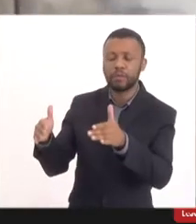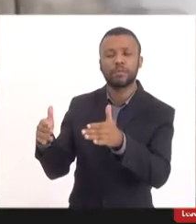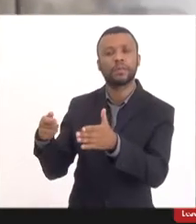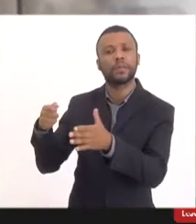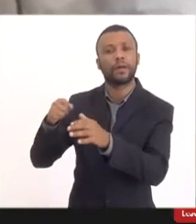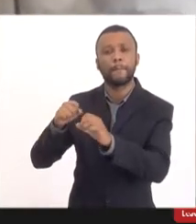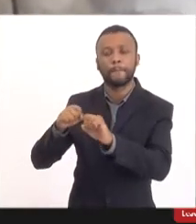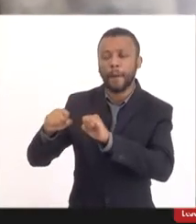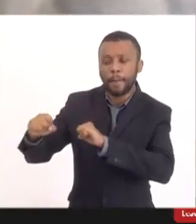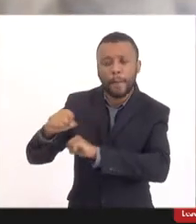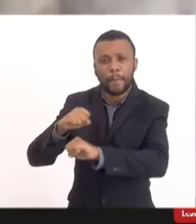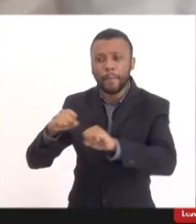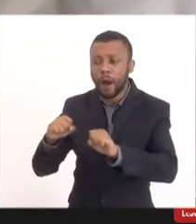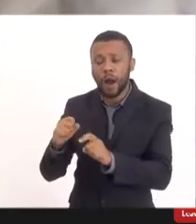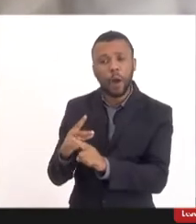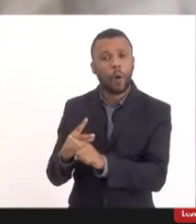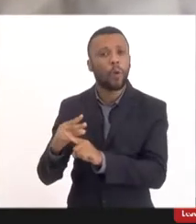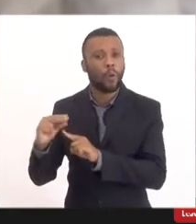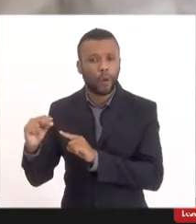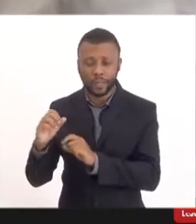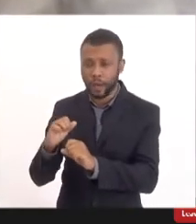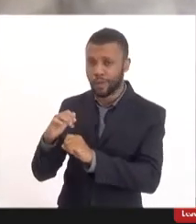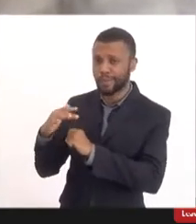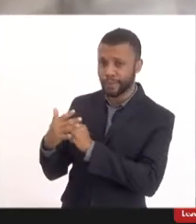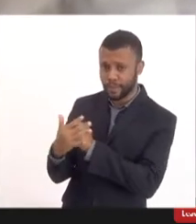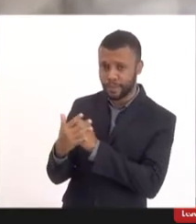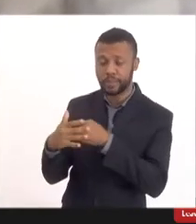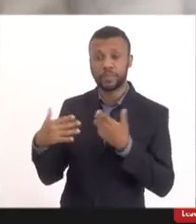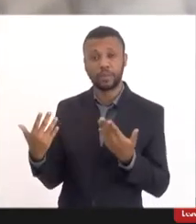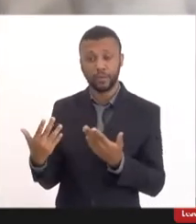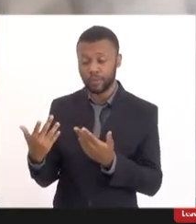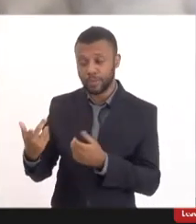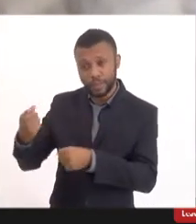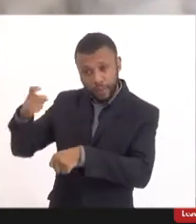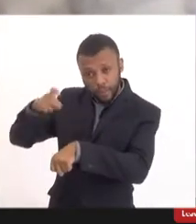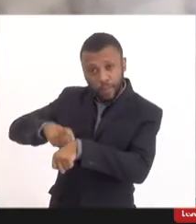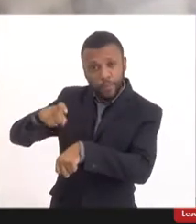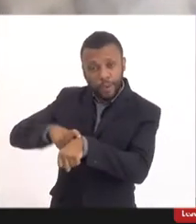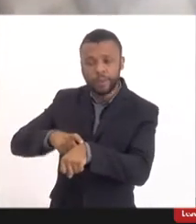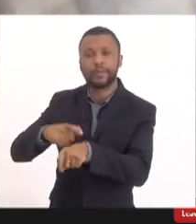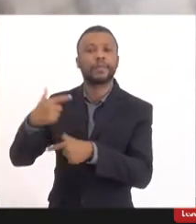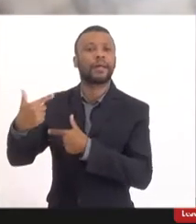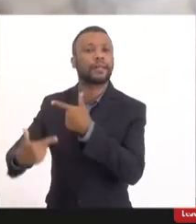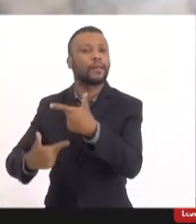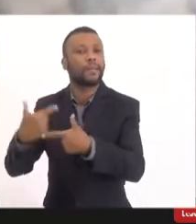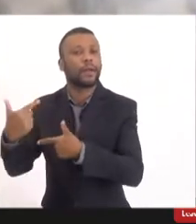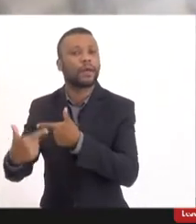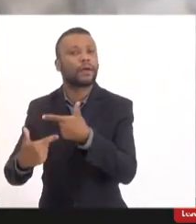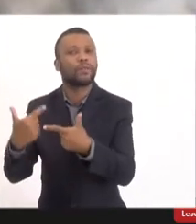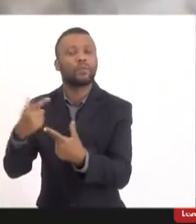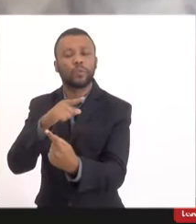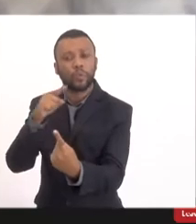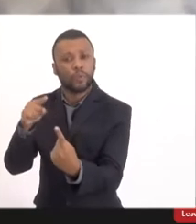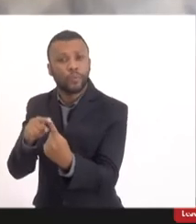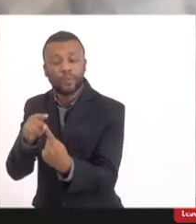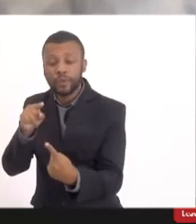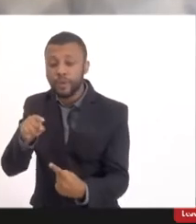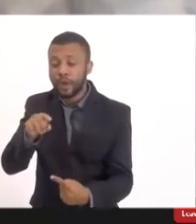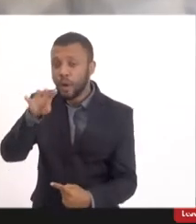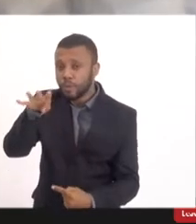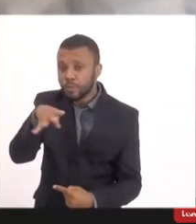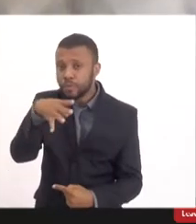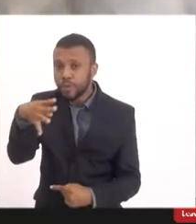outra linha. O PNI, nesse momento, ele está mantendo praticamente a sua atuação com os esquemas vacinais padrão,